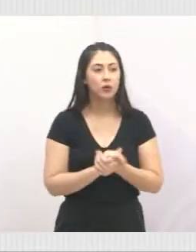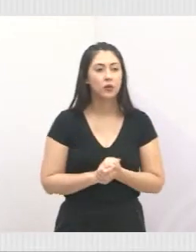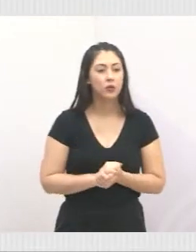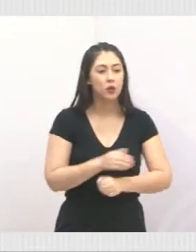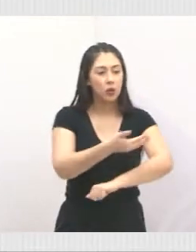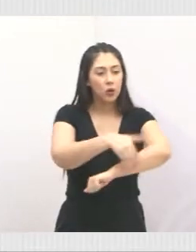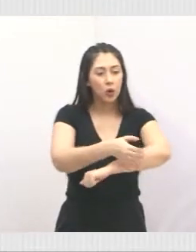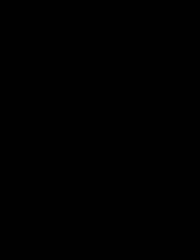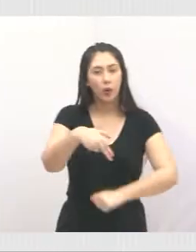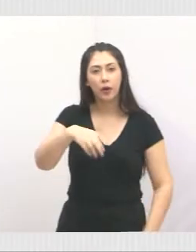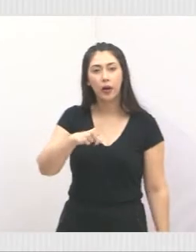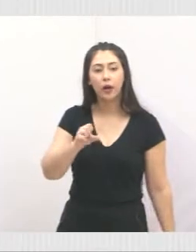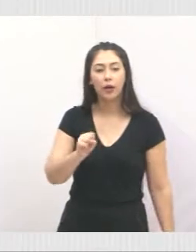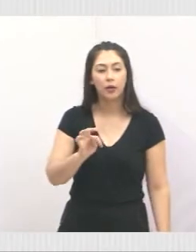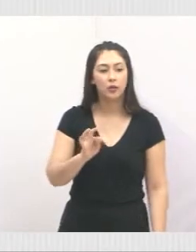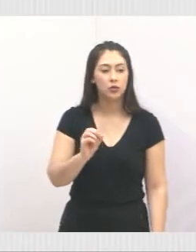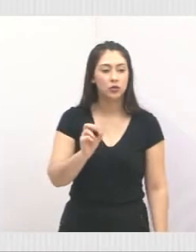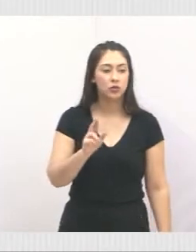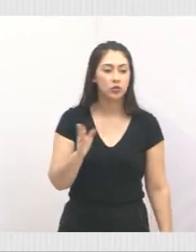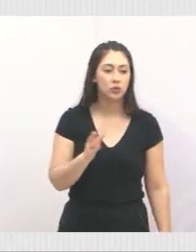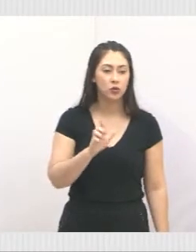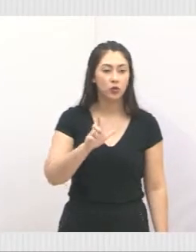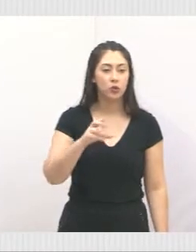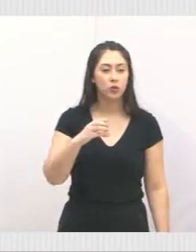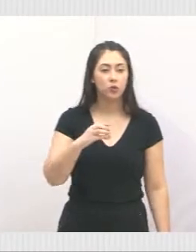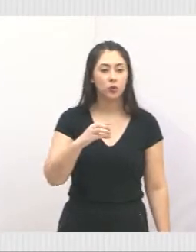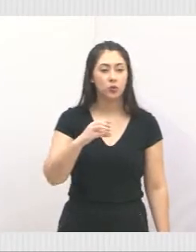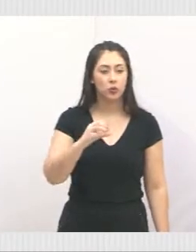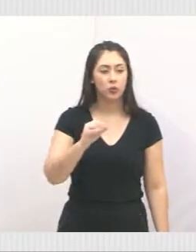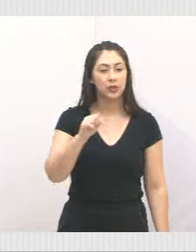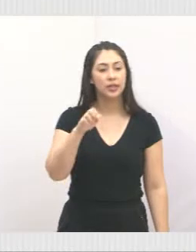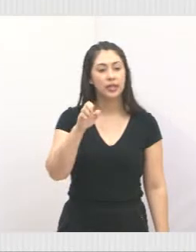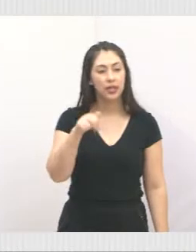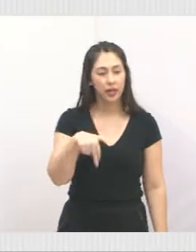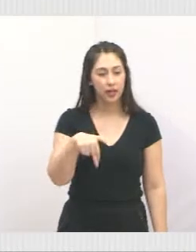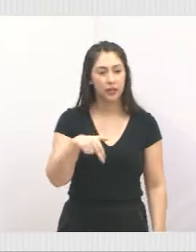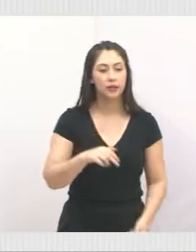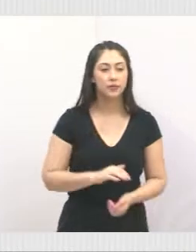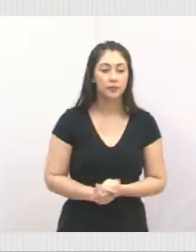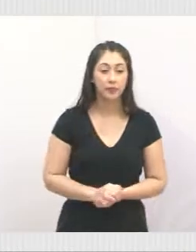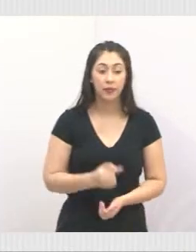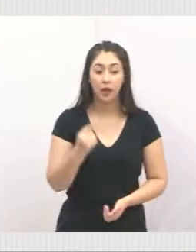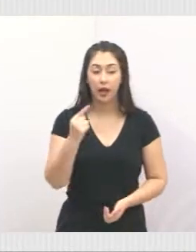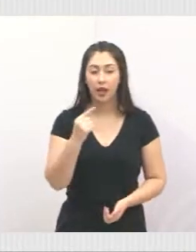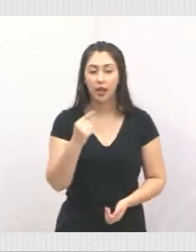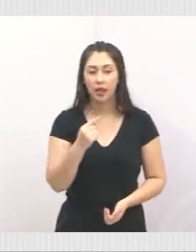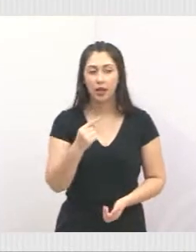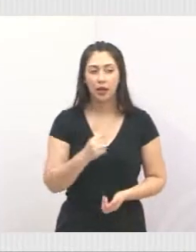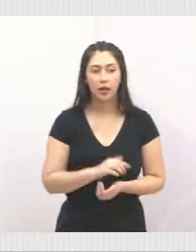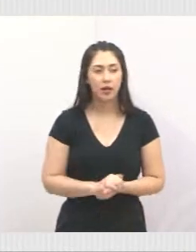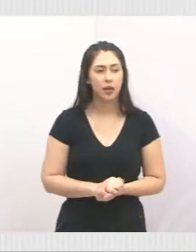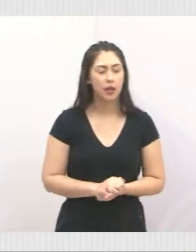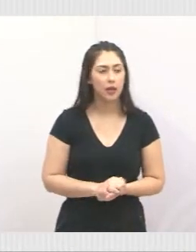rua, a Rua Nestor Lutchen. Então, ele fica ali, nós